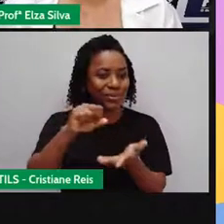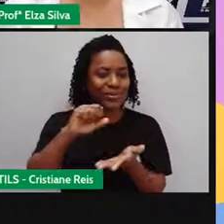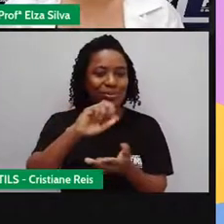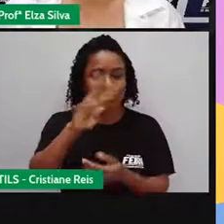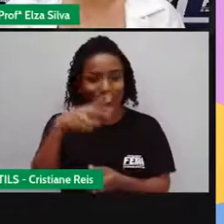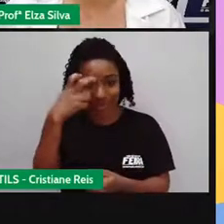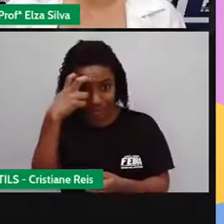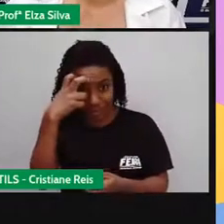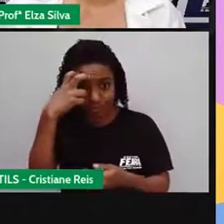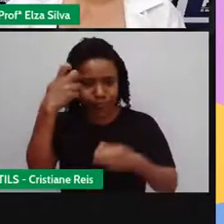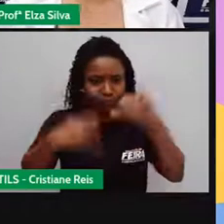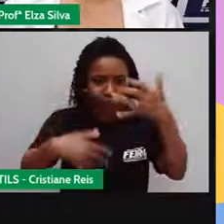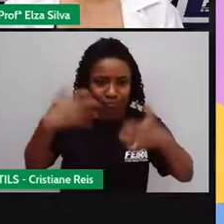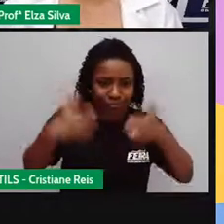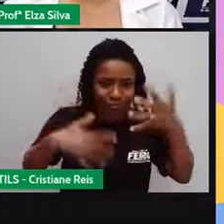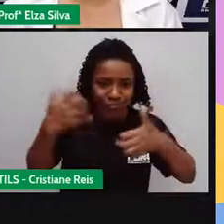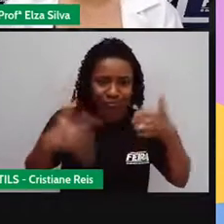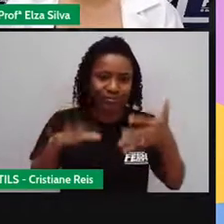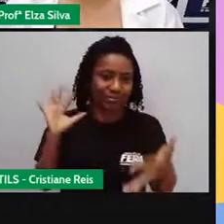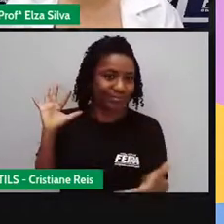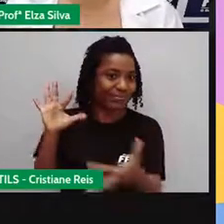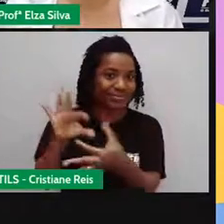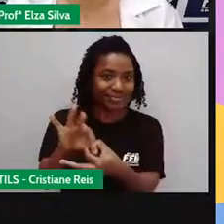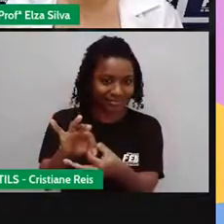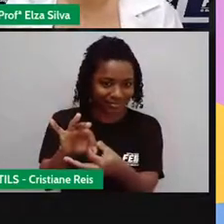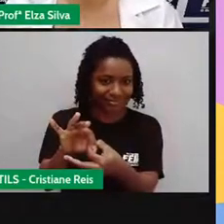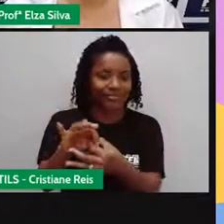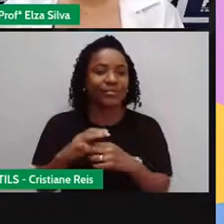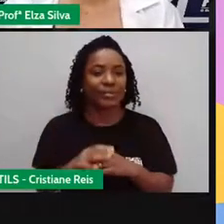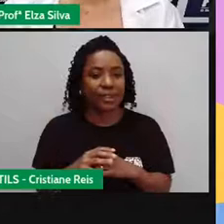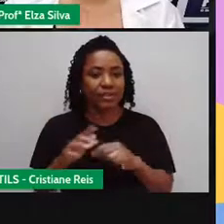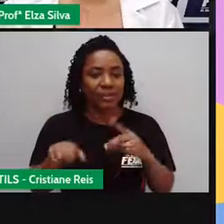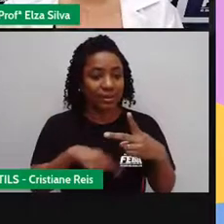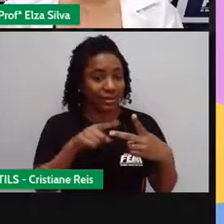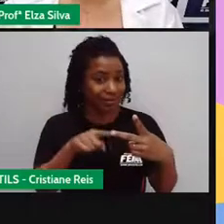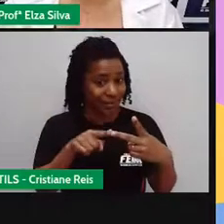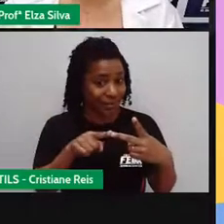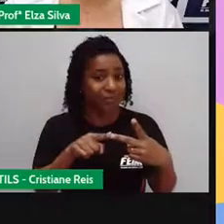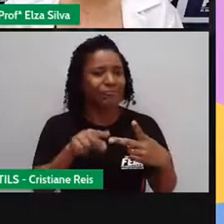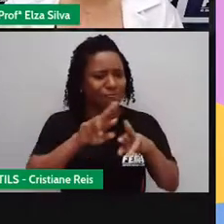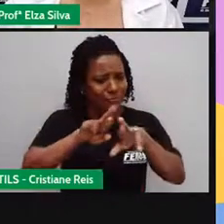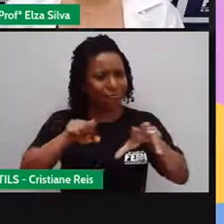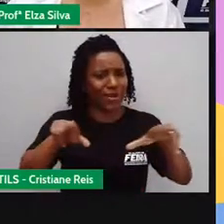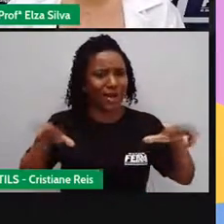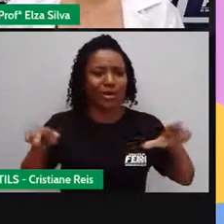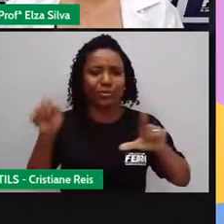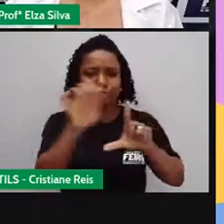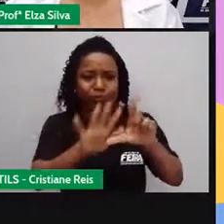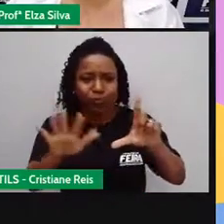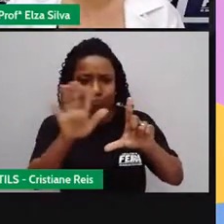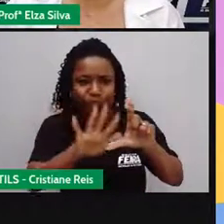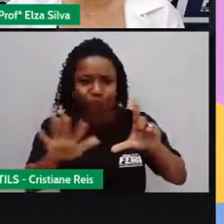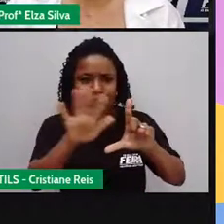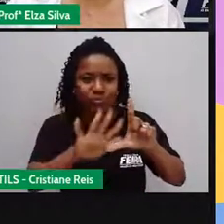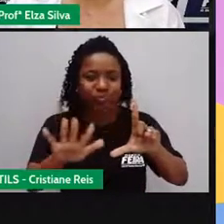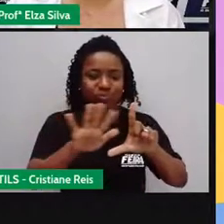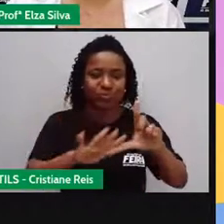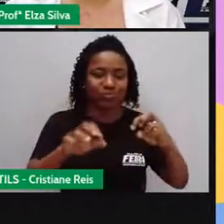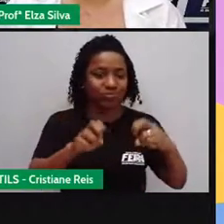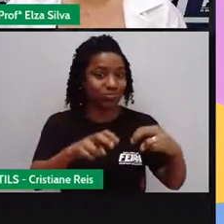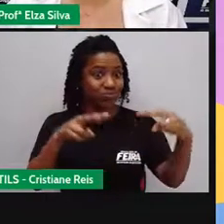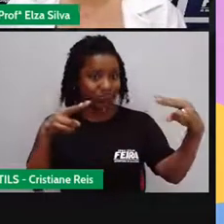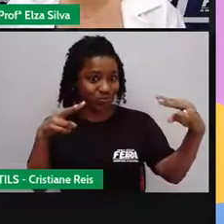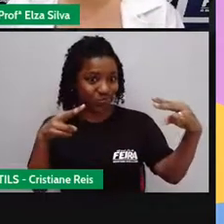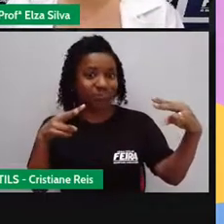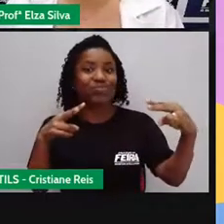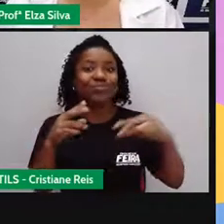Além disso, vamos explorar ambientes virtuais e ou aplicativos para construir e ampliar o nosso